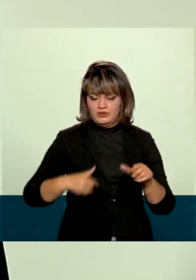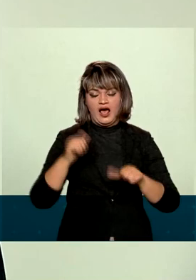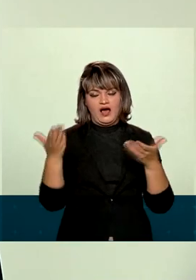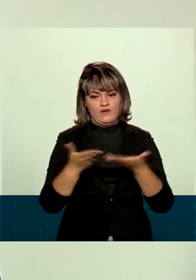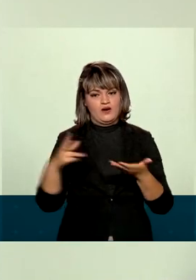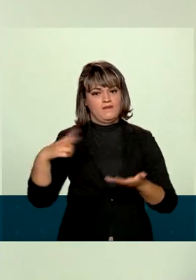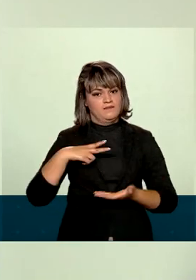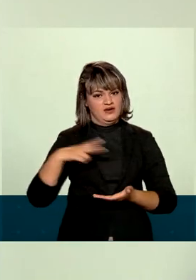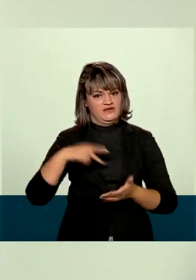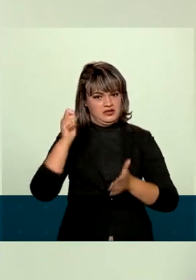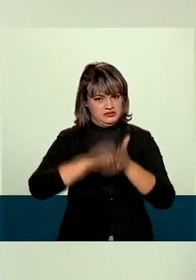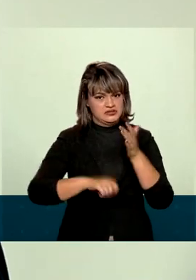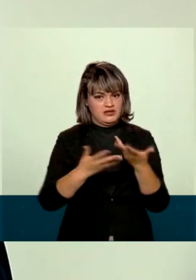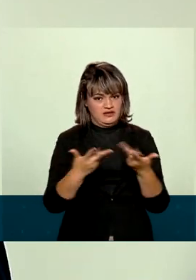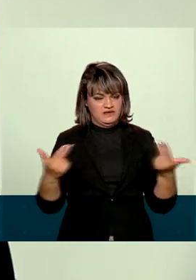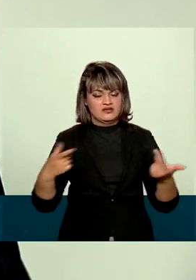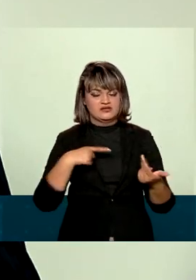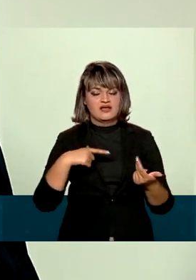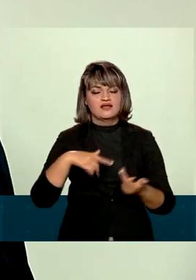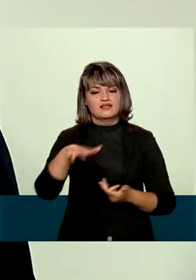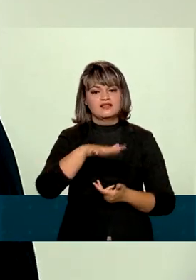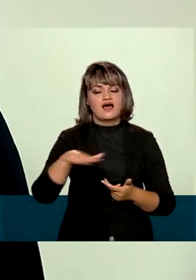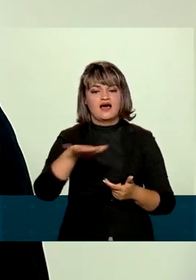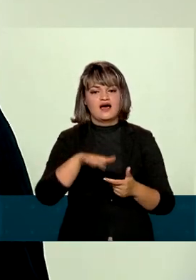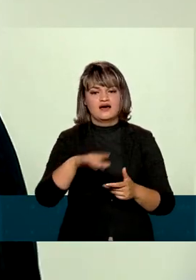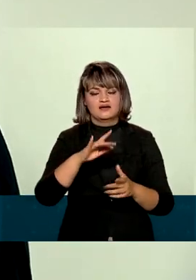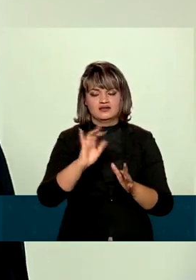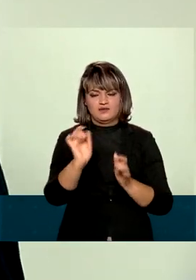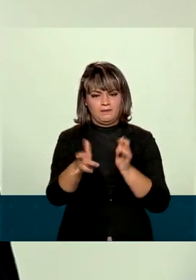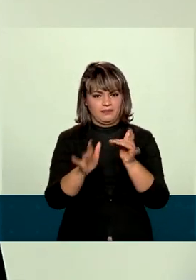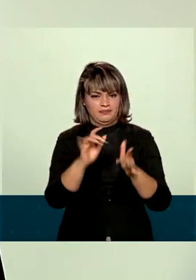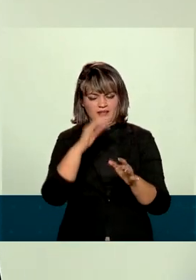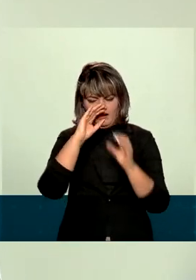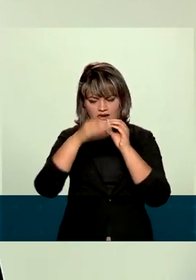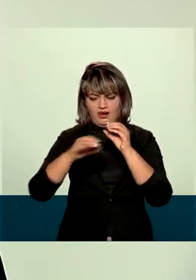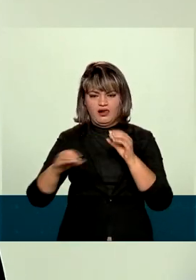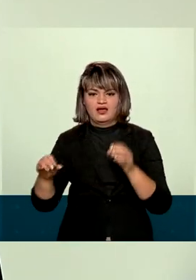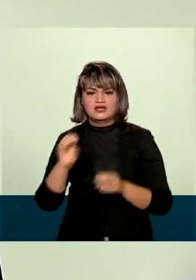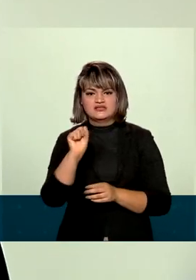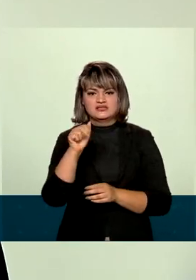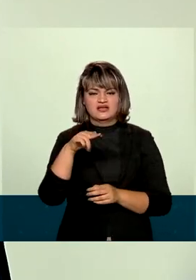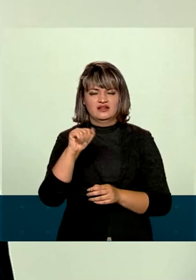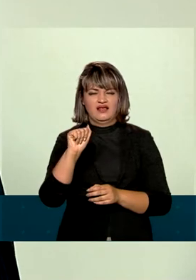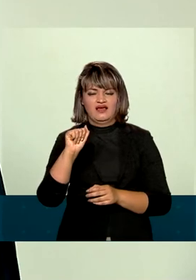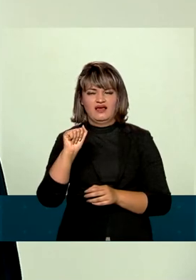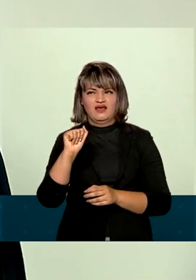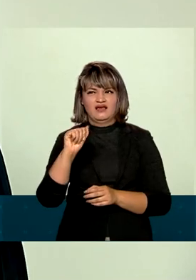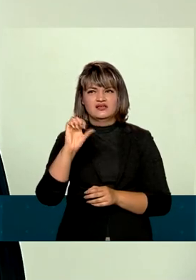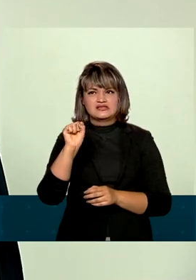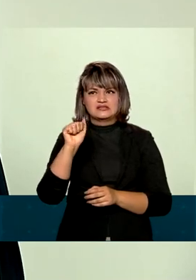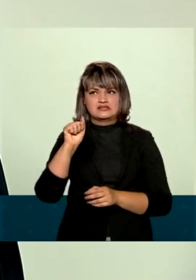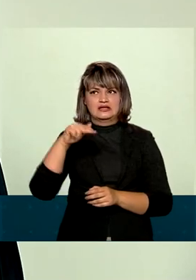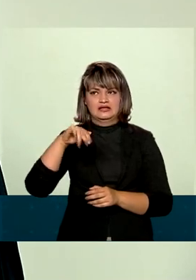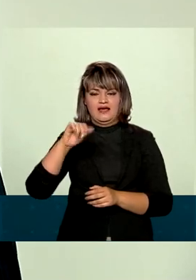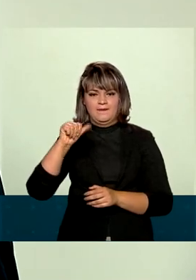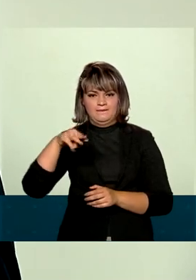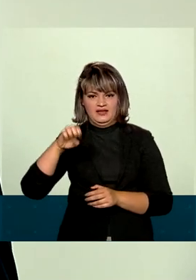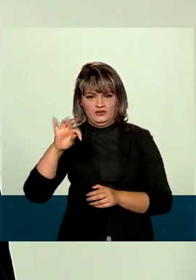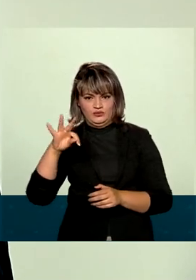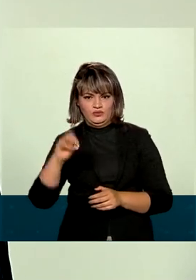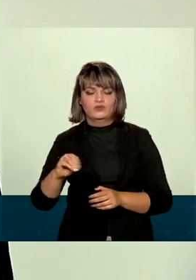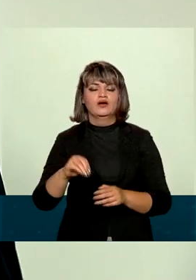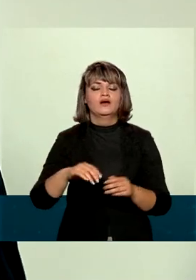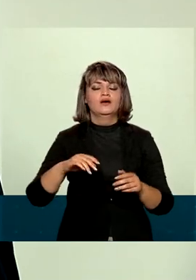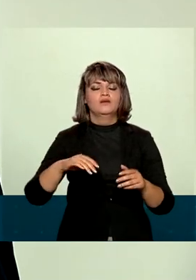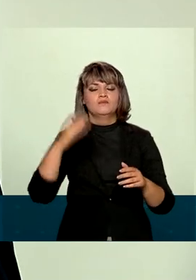concessões já foram assinadas, inclusive na área de saneamento, mencionando que essa é uma forma de o Brasil mostrar que a